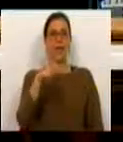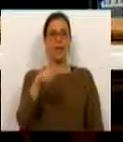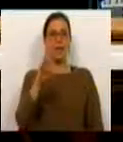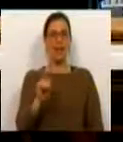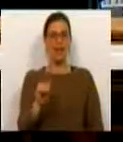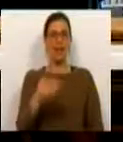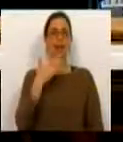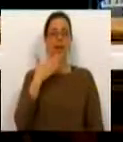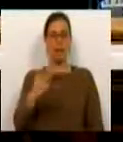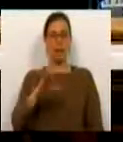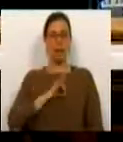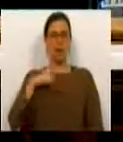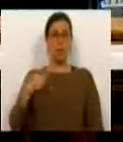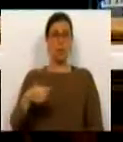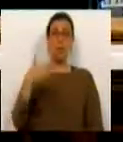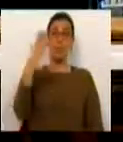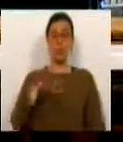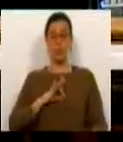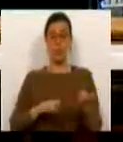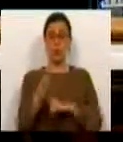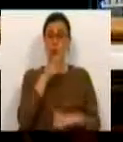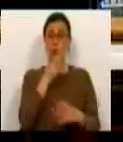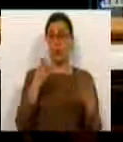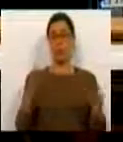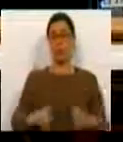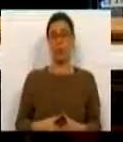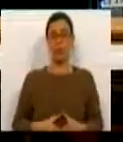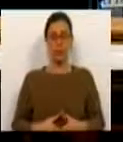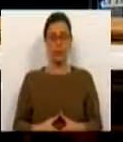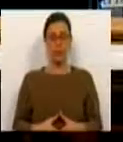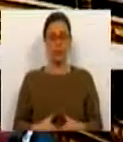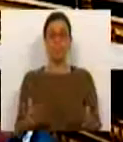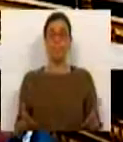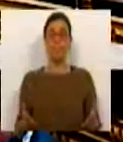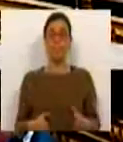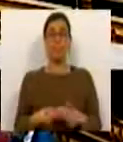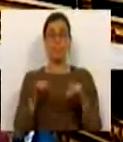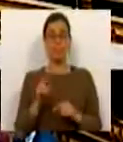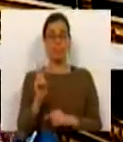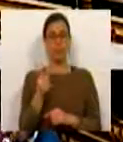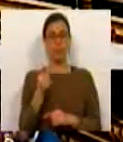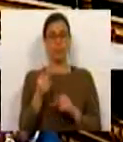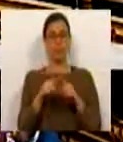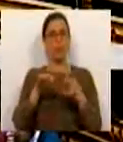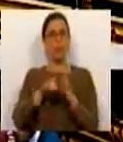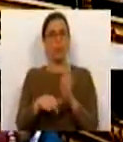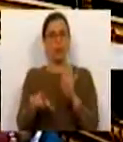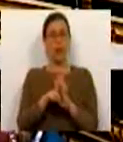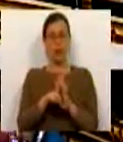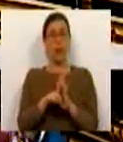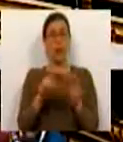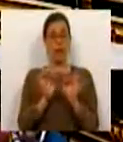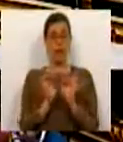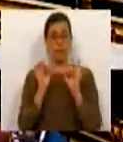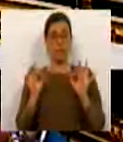Muito obrigado, Sr. Presidente, Sras. e Srs. Deputados. Praticamente estes dois projetos de lei